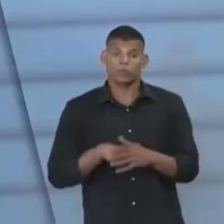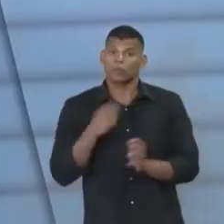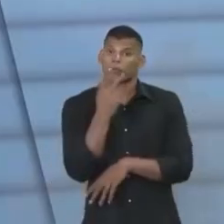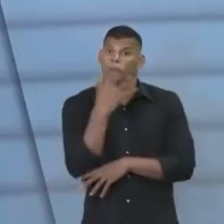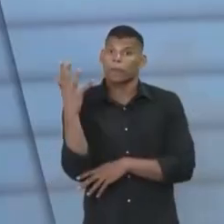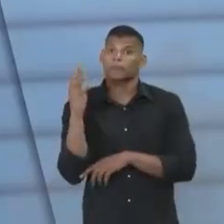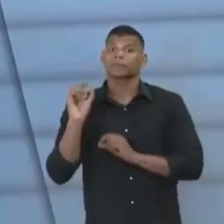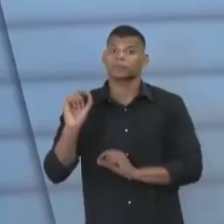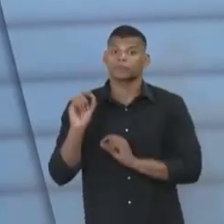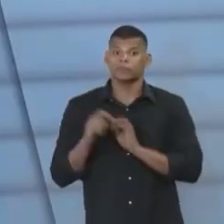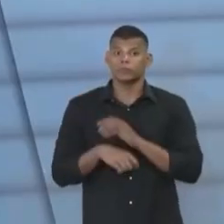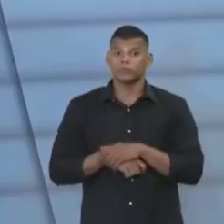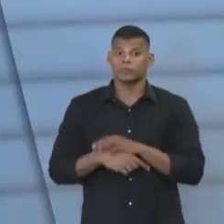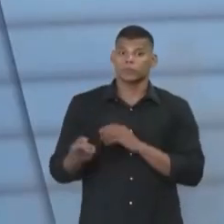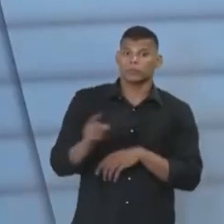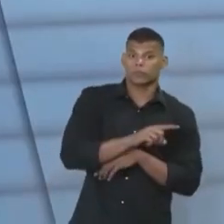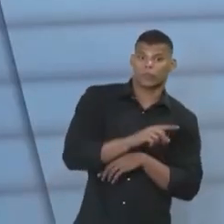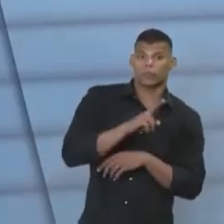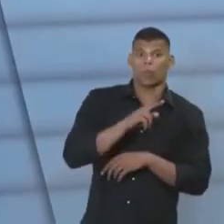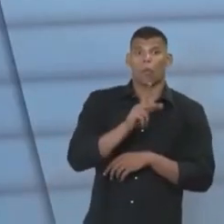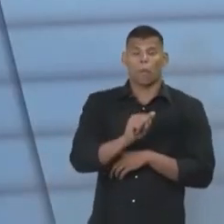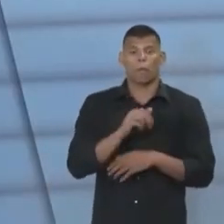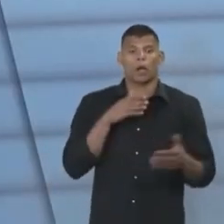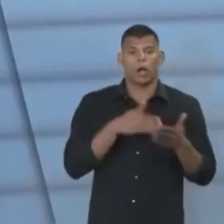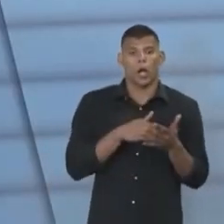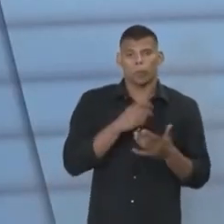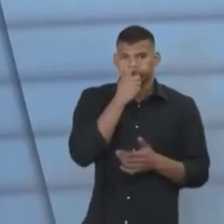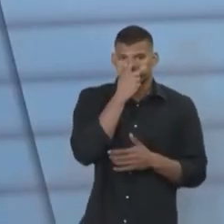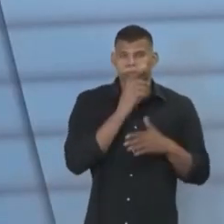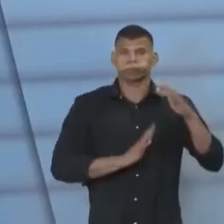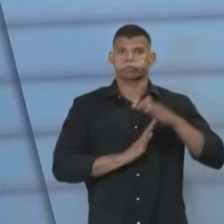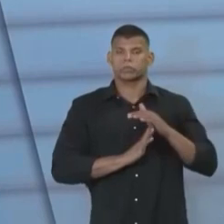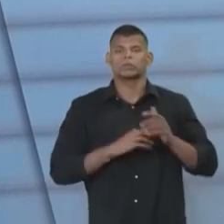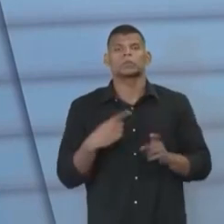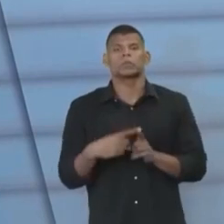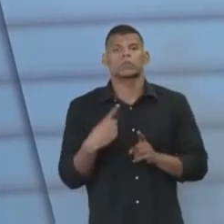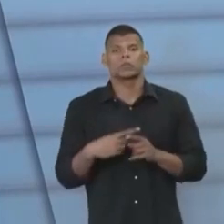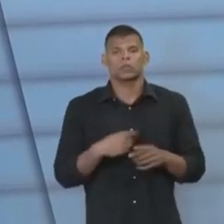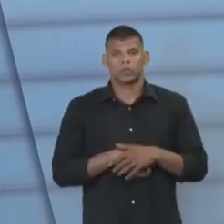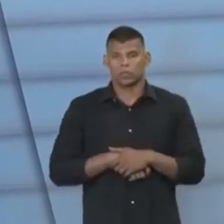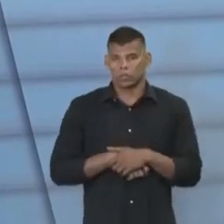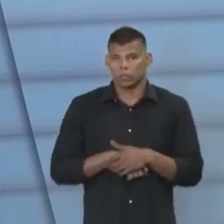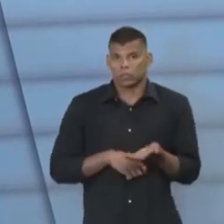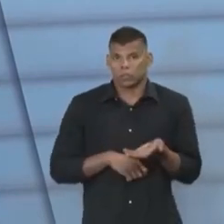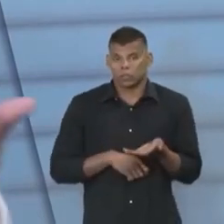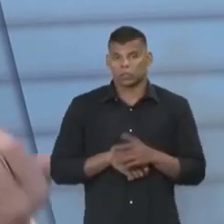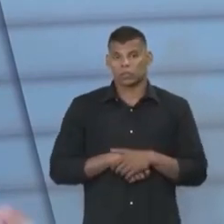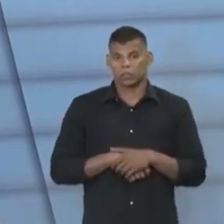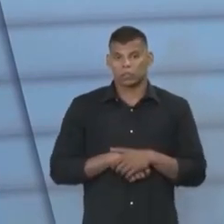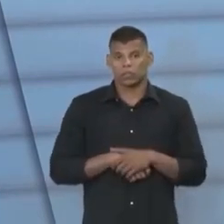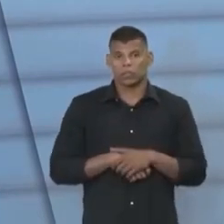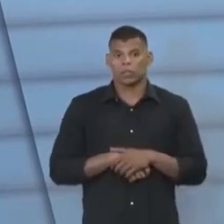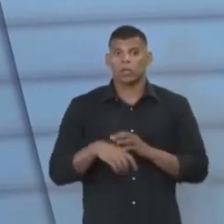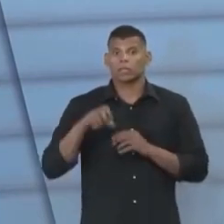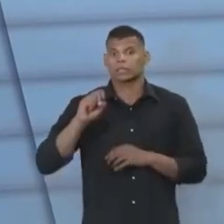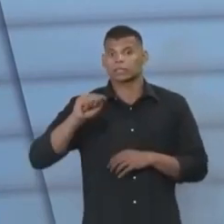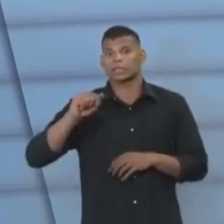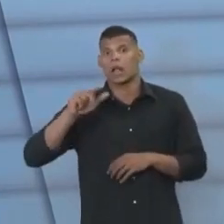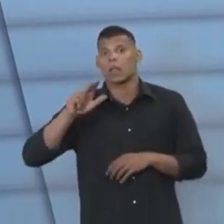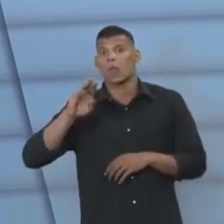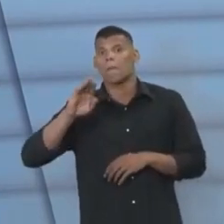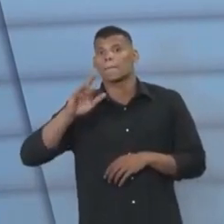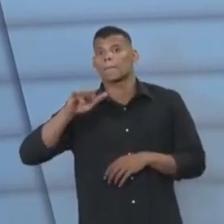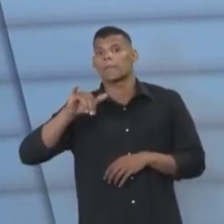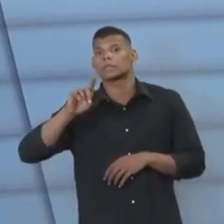ambiente é insalubro. Aí vai para a Zupa, está tudo lotado. Por quê? Onde as pessoas estão morando? Se eu não tenho salubridade, eu não tenho saúde.